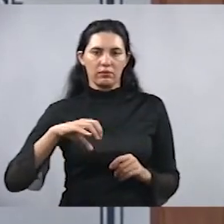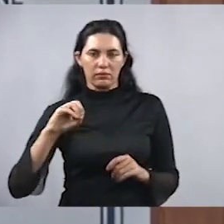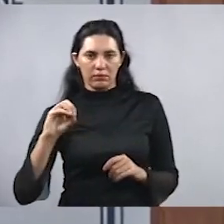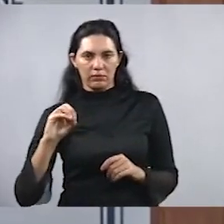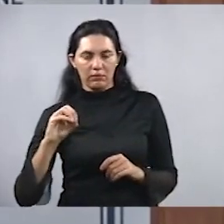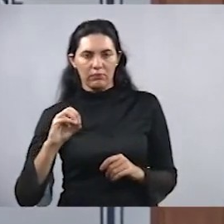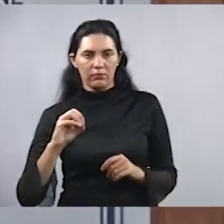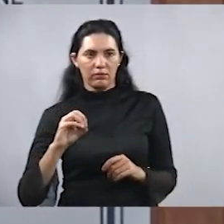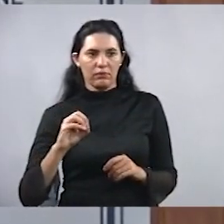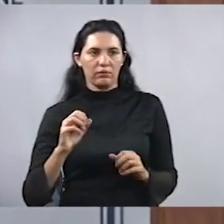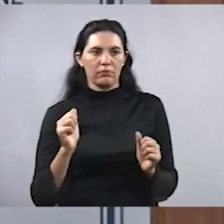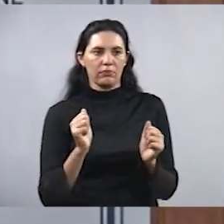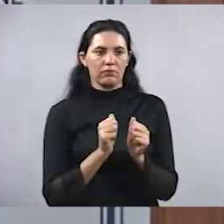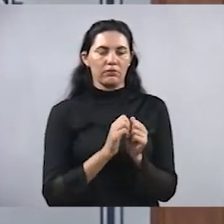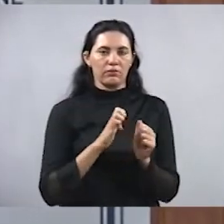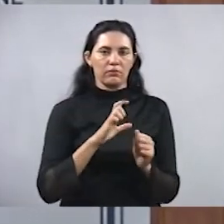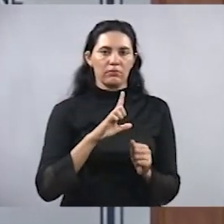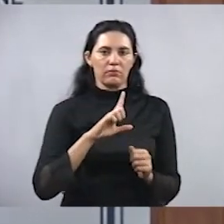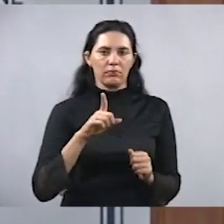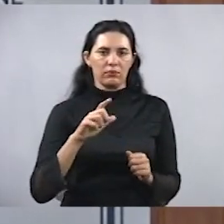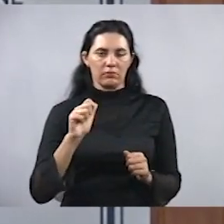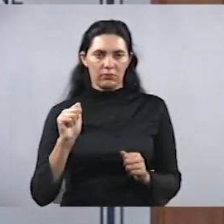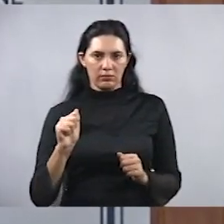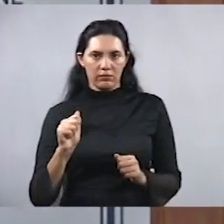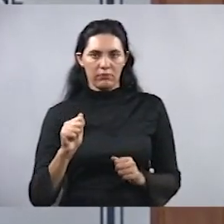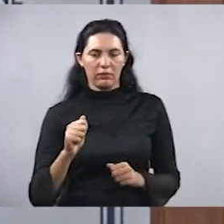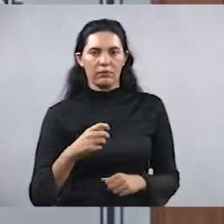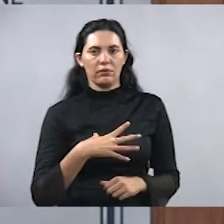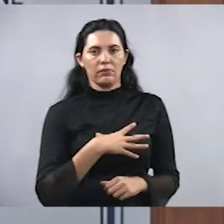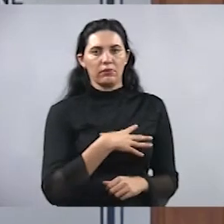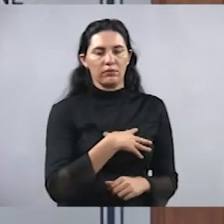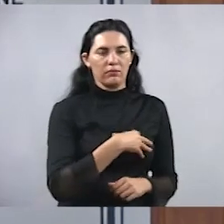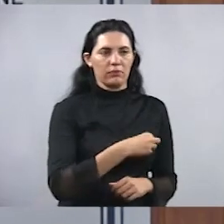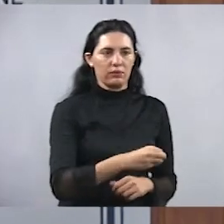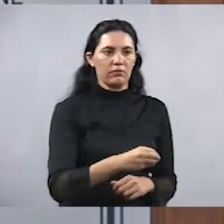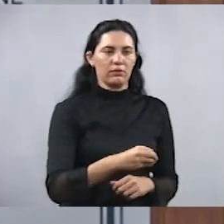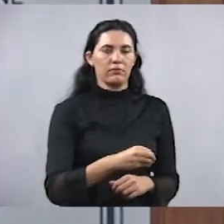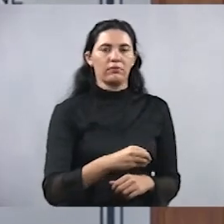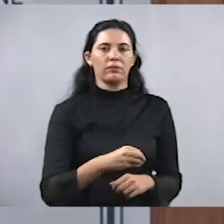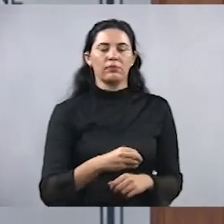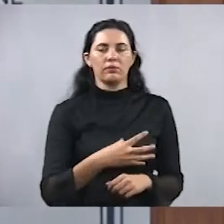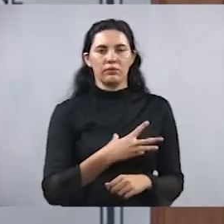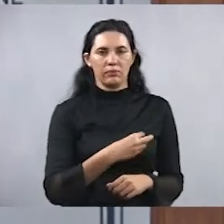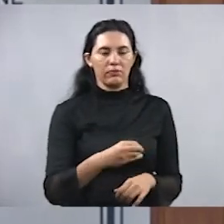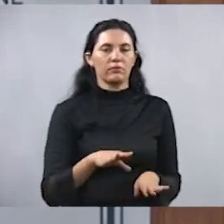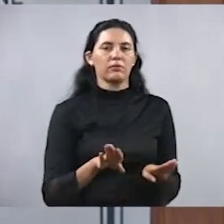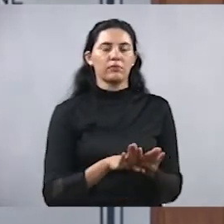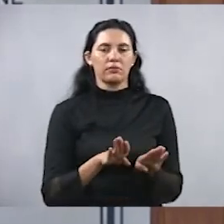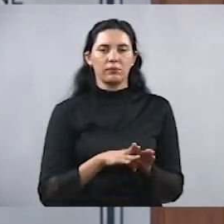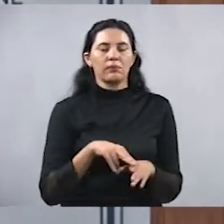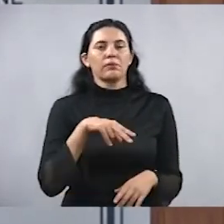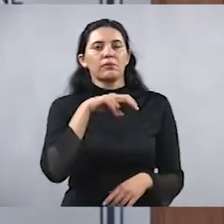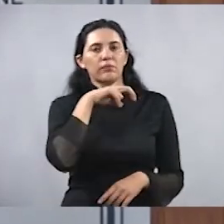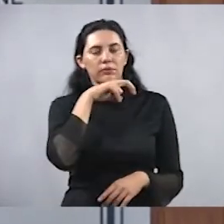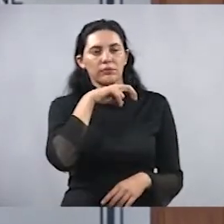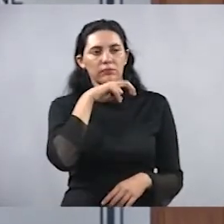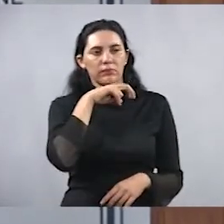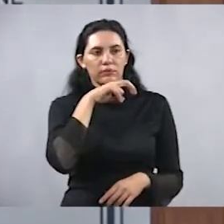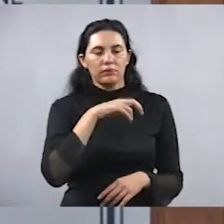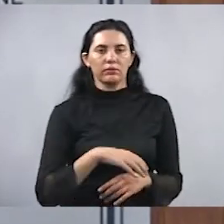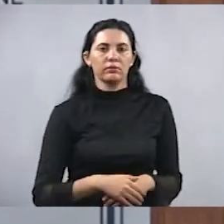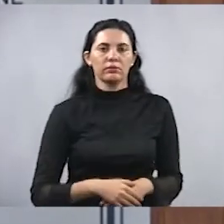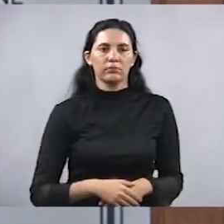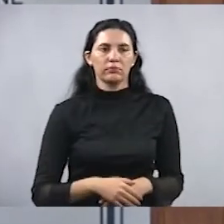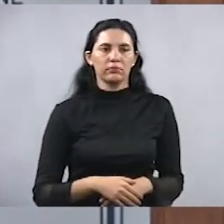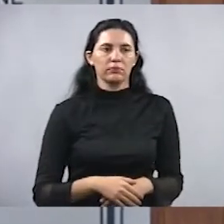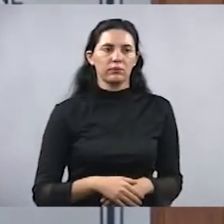Tonico, da Elza Vieira, os filhos Vanessa, Arlei, Valéria e Camila, os netos Cauã, Júlia, Sofia, pequenos